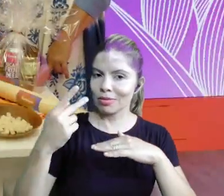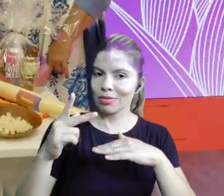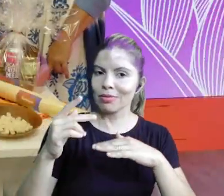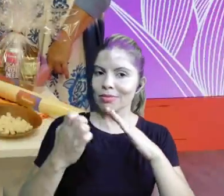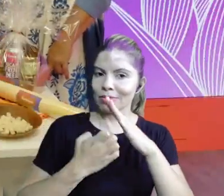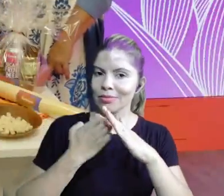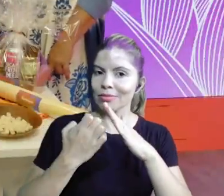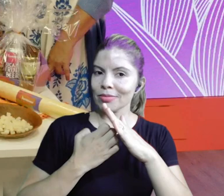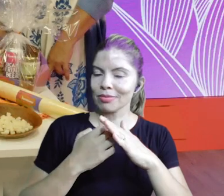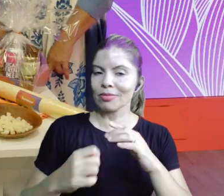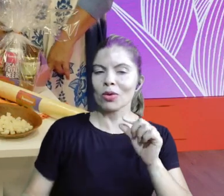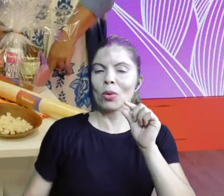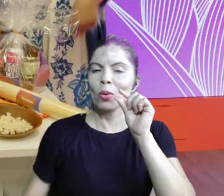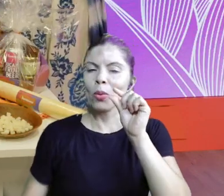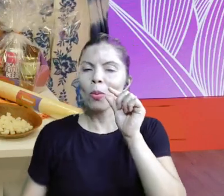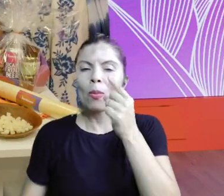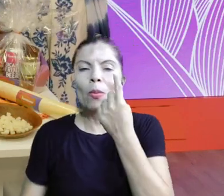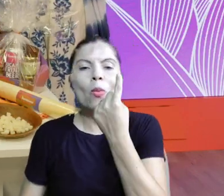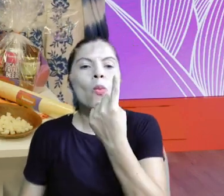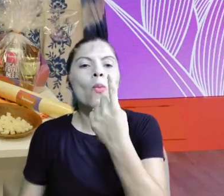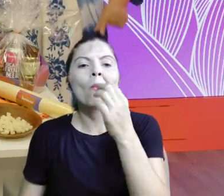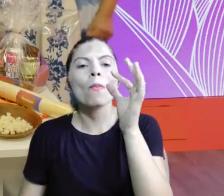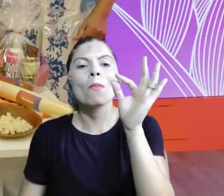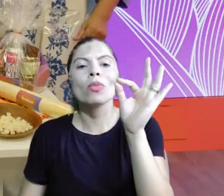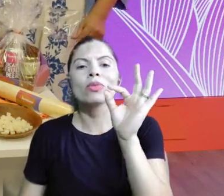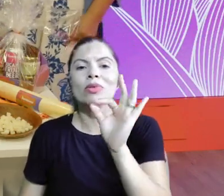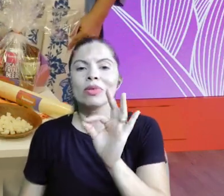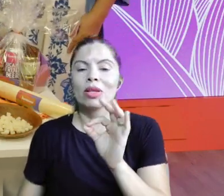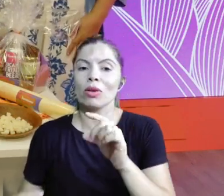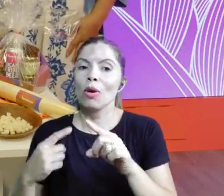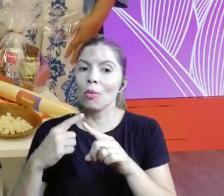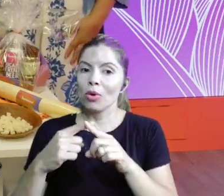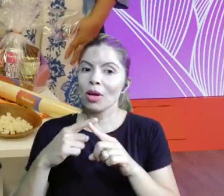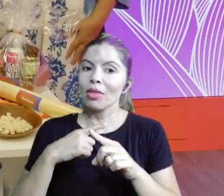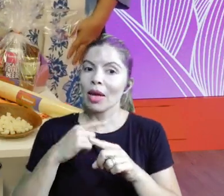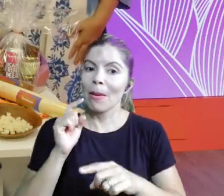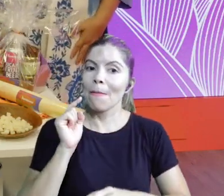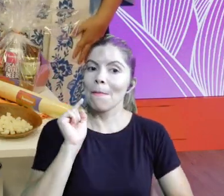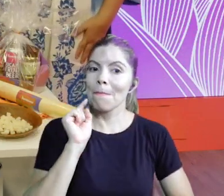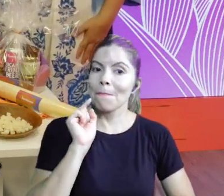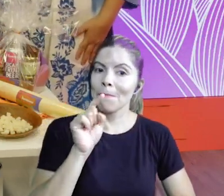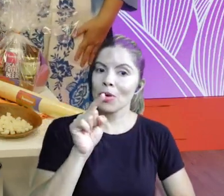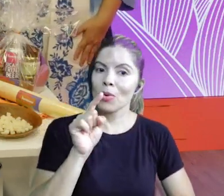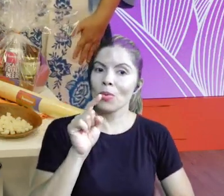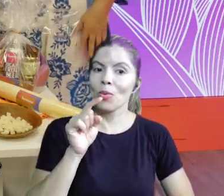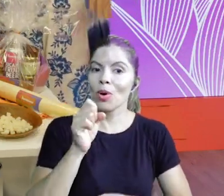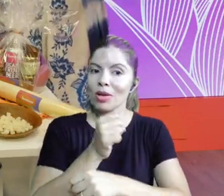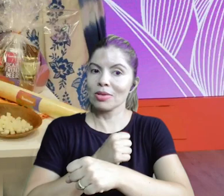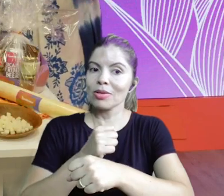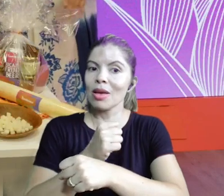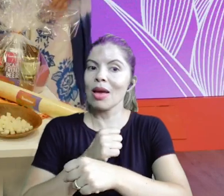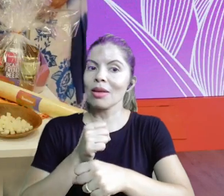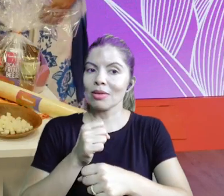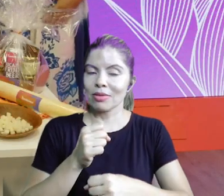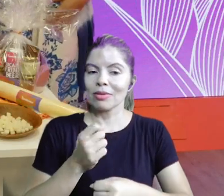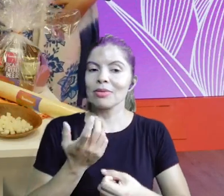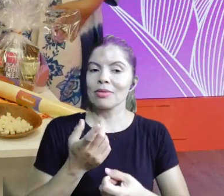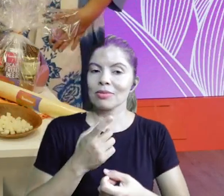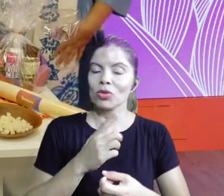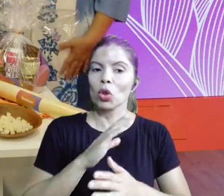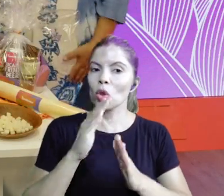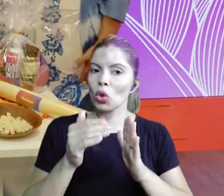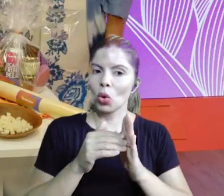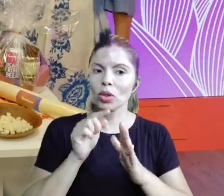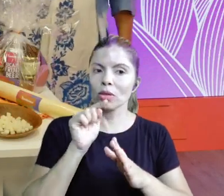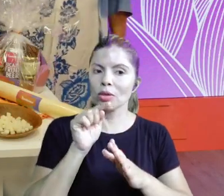trabalho da palmitolândia um pouquinho né Gabi? são mais ou menos umas mil receitas para ficar com vontade derivadas de